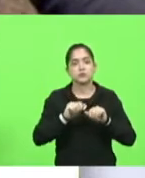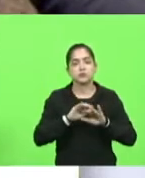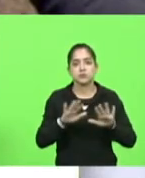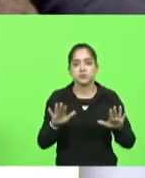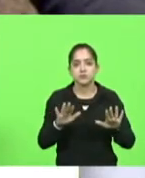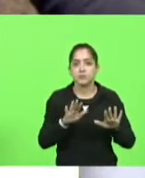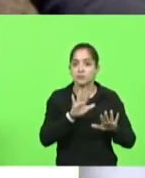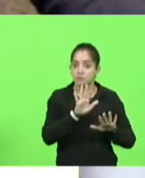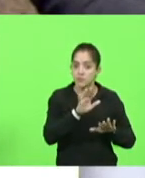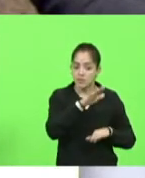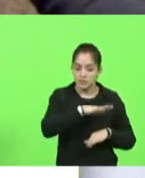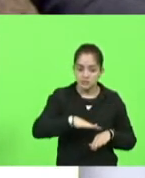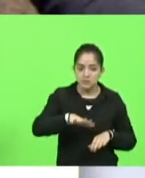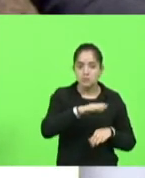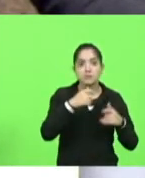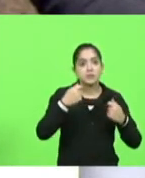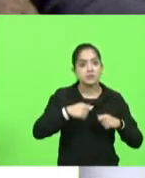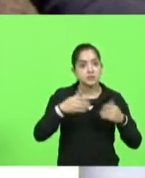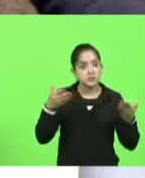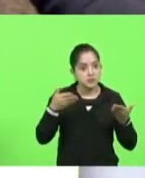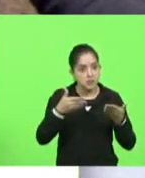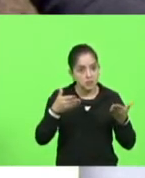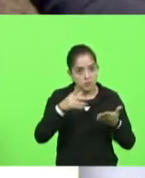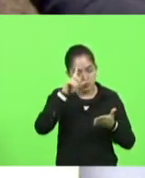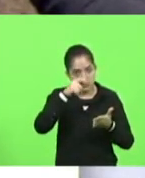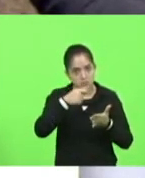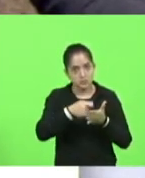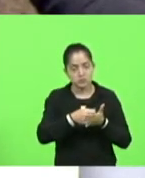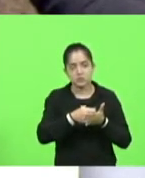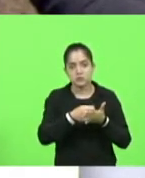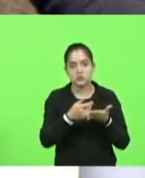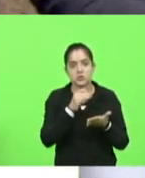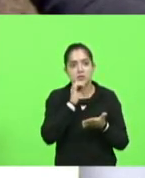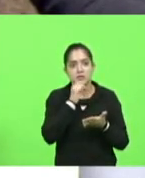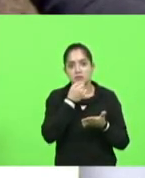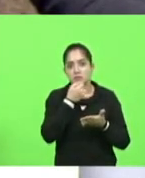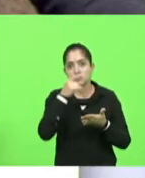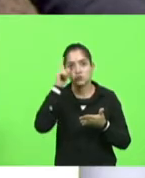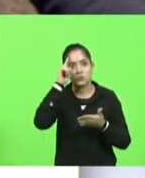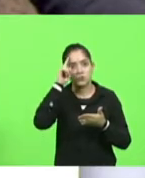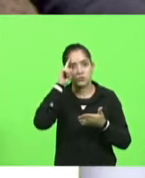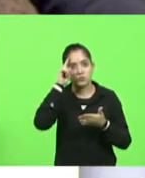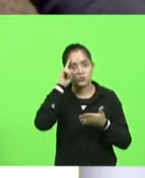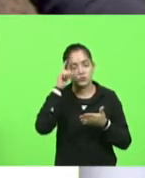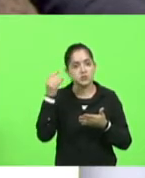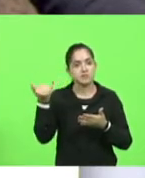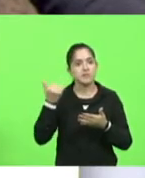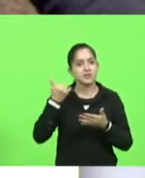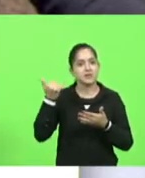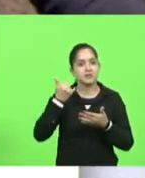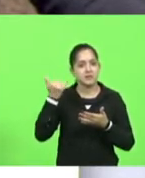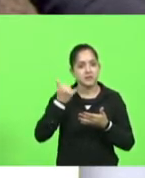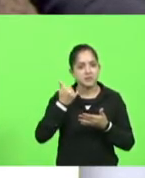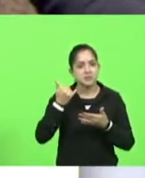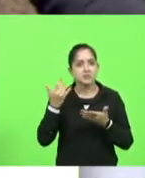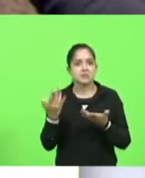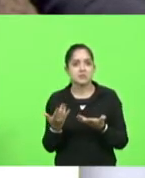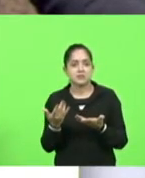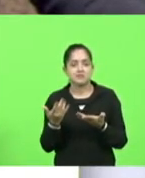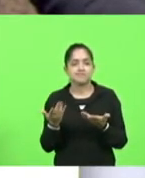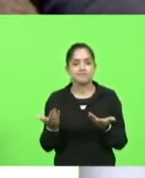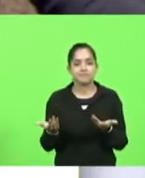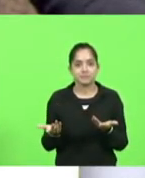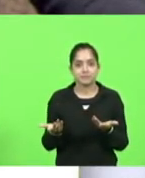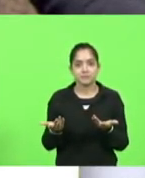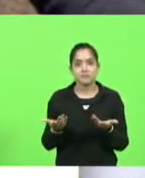está precisando de medidas hoje é muito triste porque todo dia eu fico sabendo de uma história nova de alguém que por exemplo